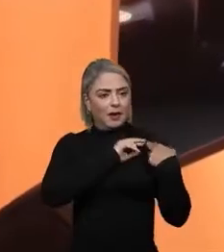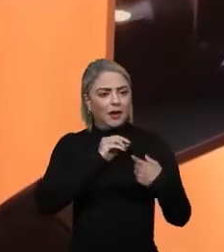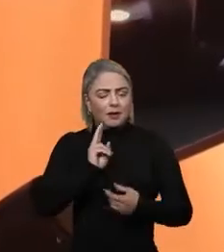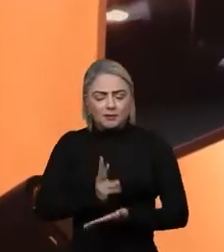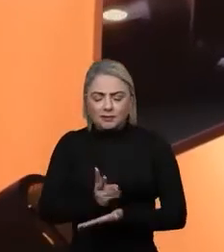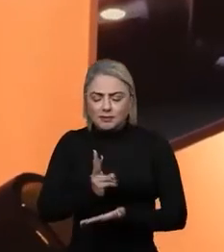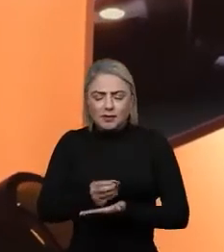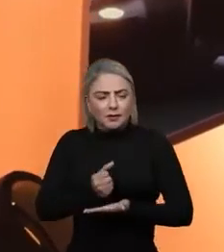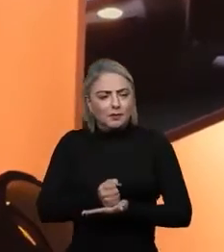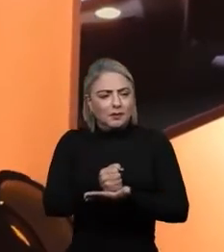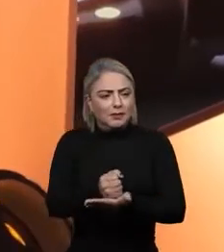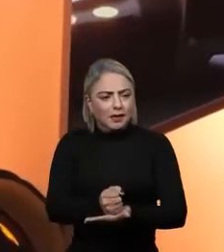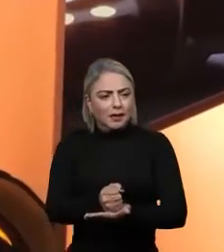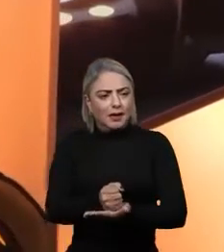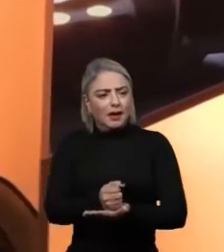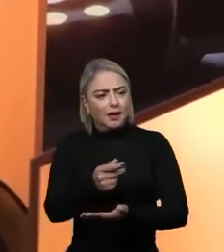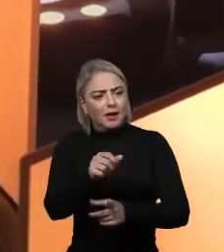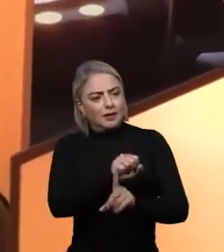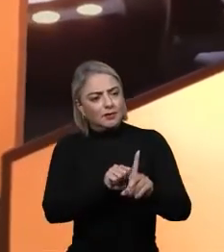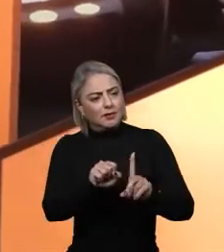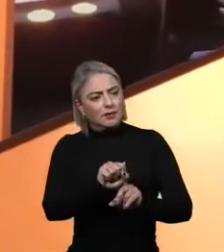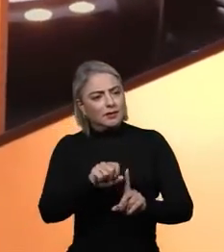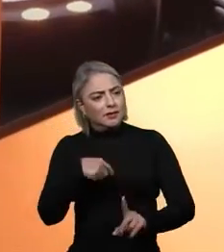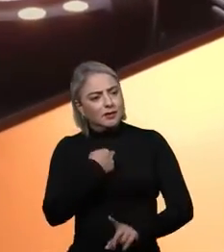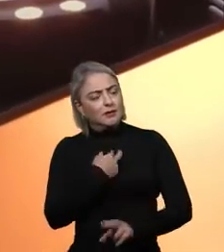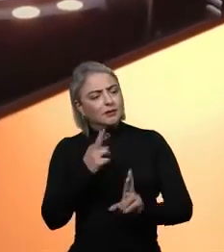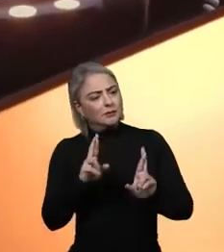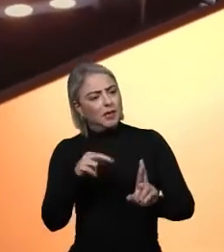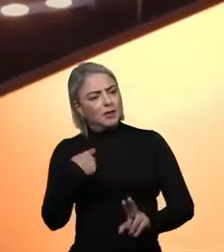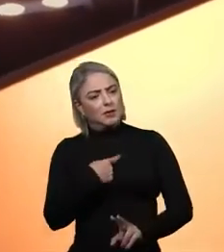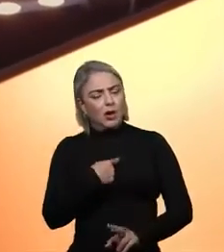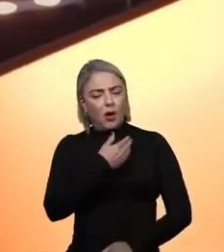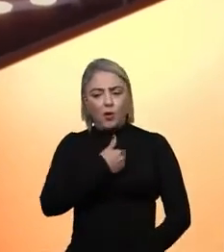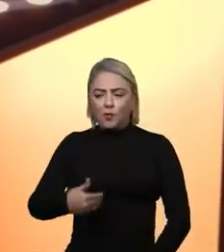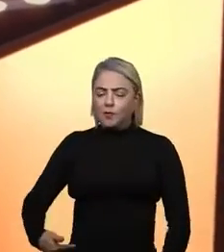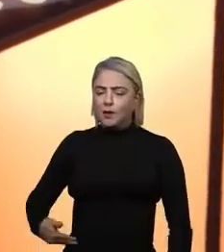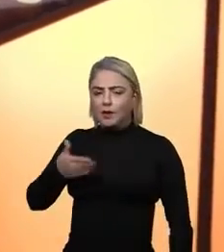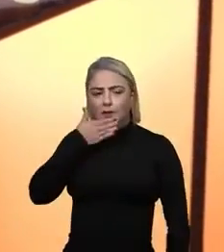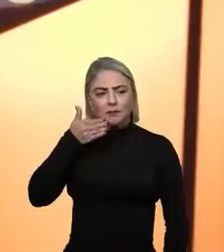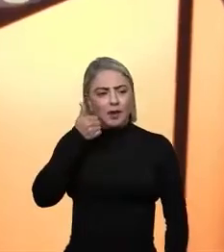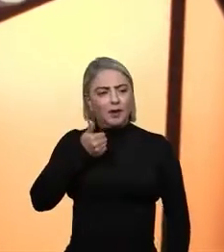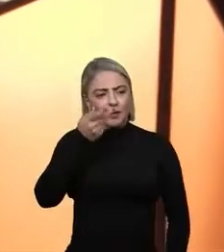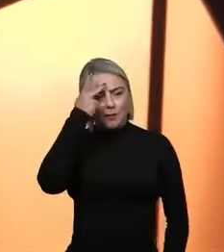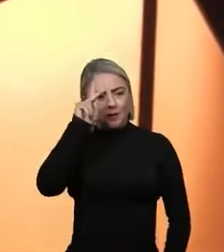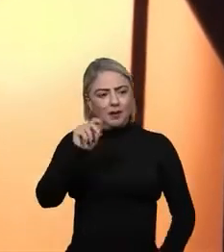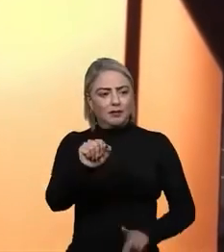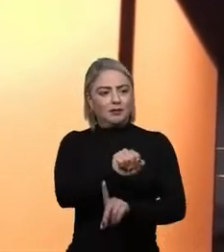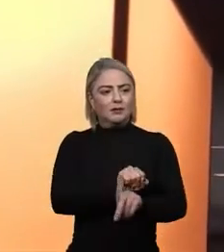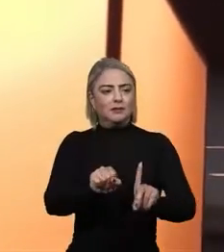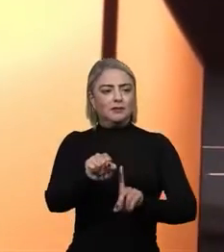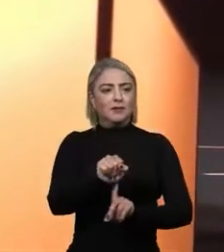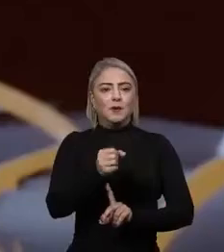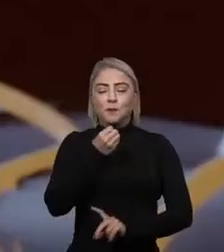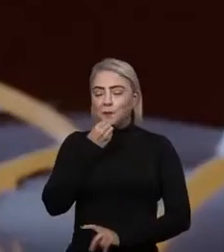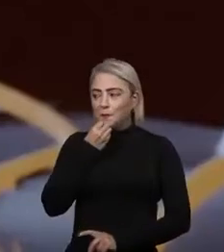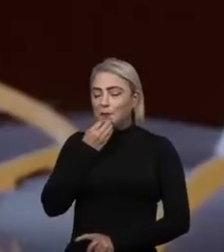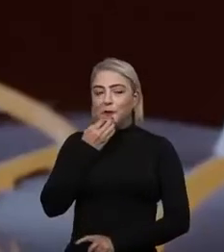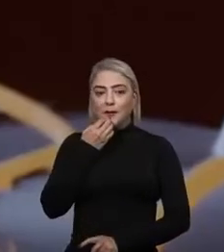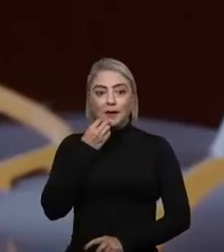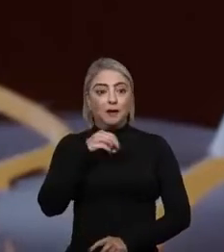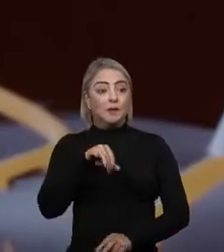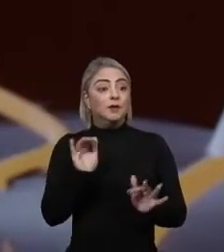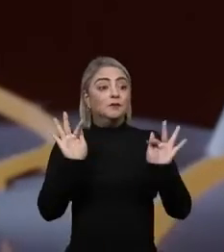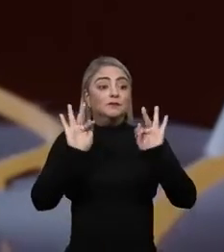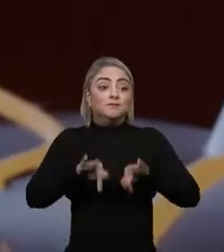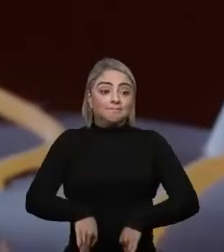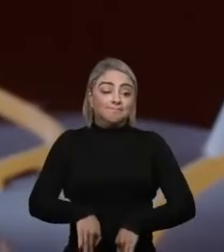aquilo que a sociedade espera de nós. E o governo está aqui para entregar sempre o melhor para a sociedade. É isso. Muito bom. Manu, chegamos ao